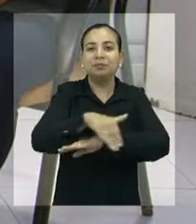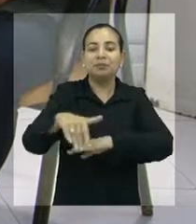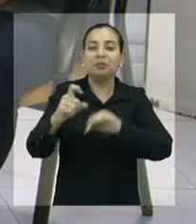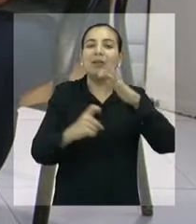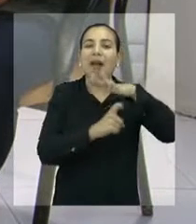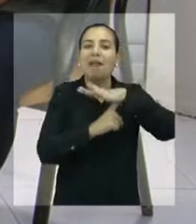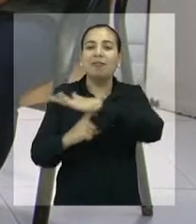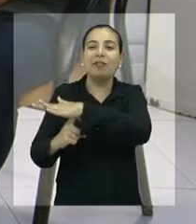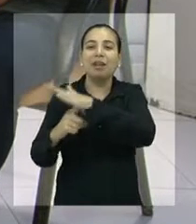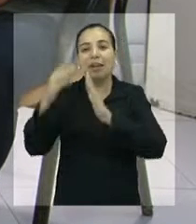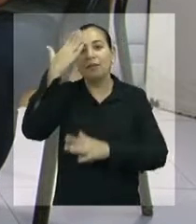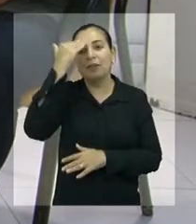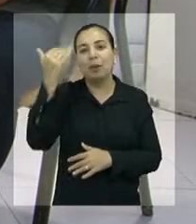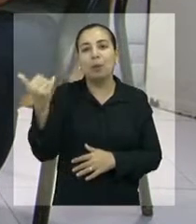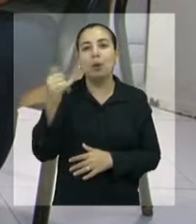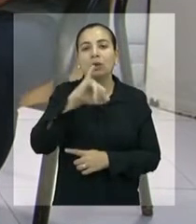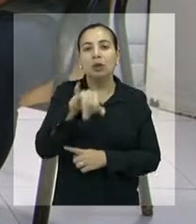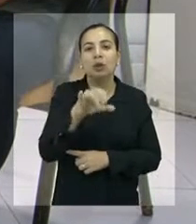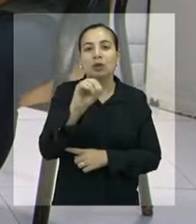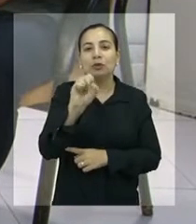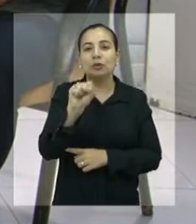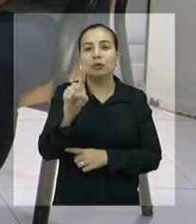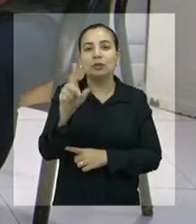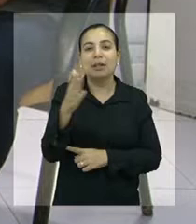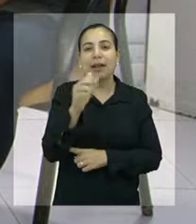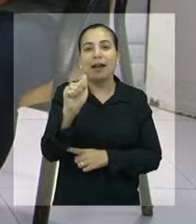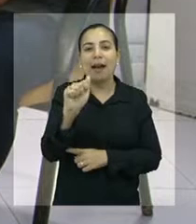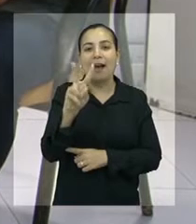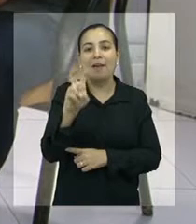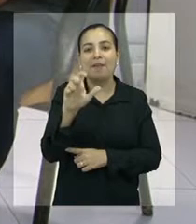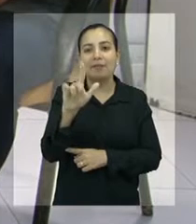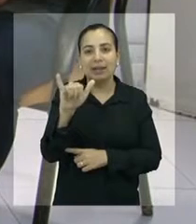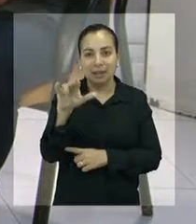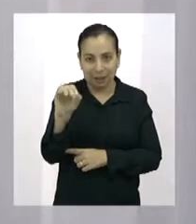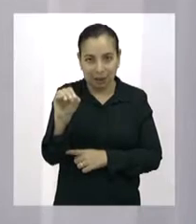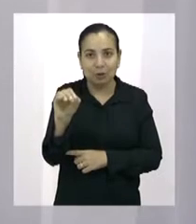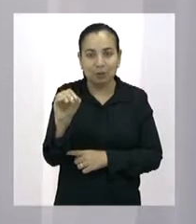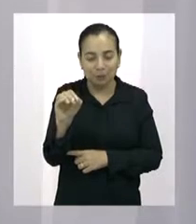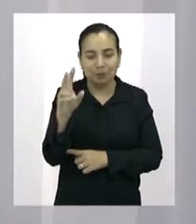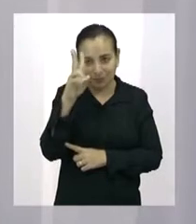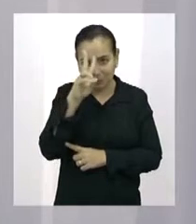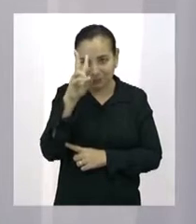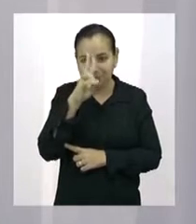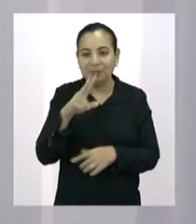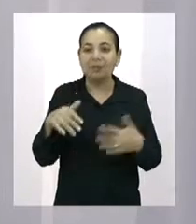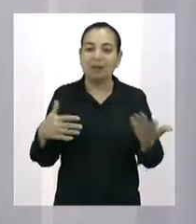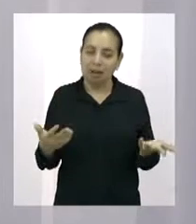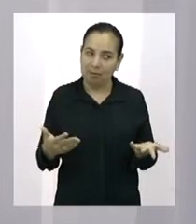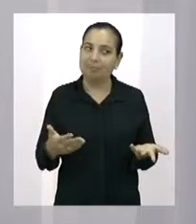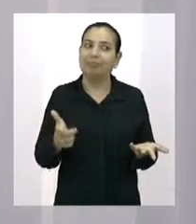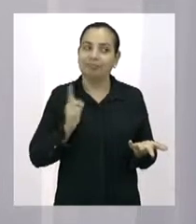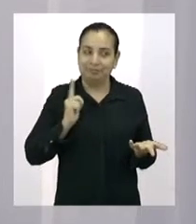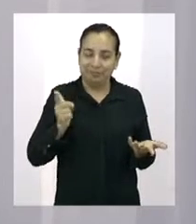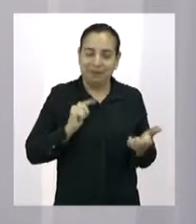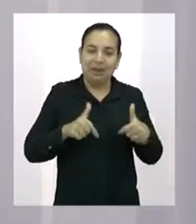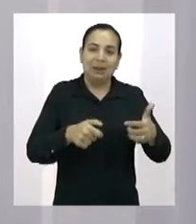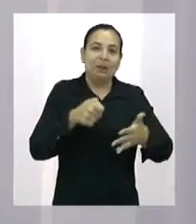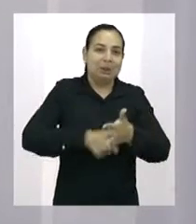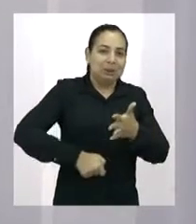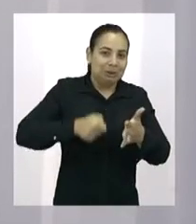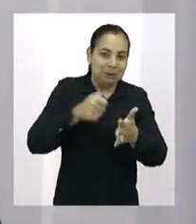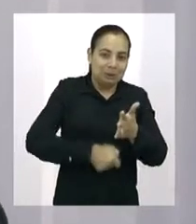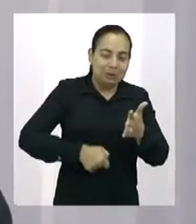feira lá, que o senhor presenciou lá várias vezes. Ali foi uma luta muito grande, sabe,